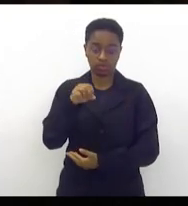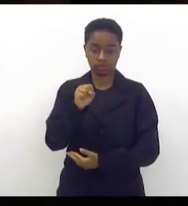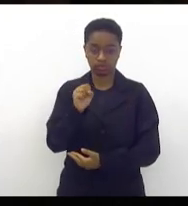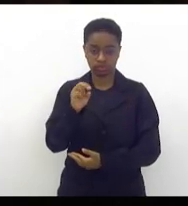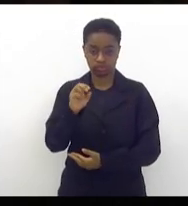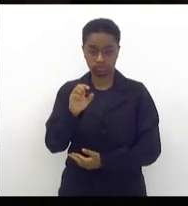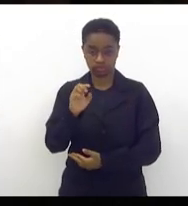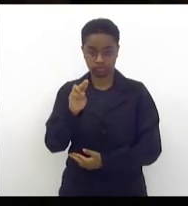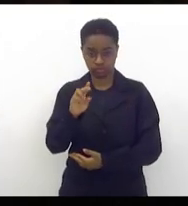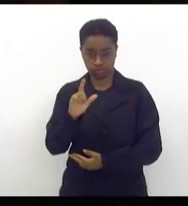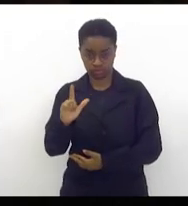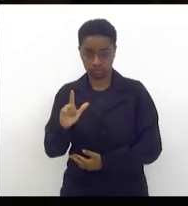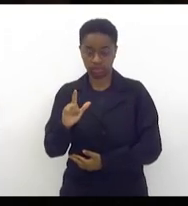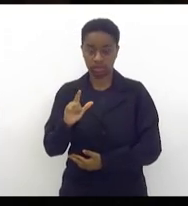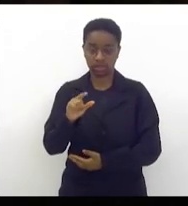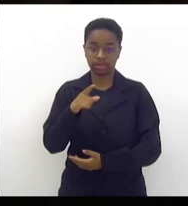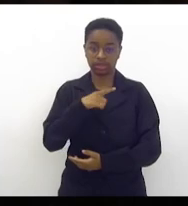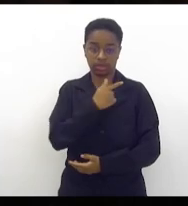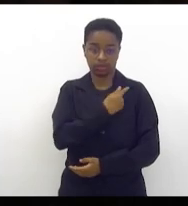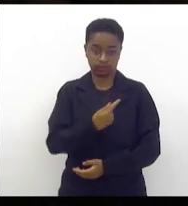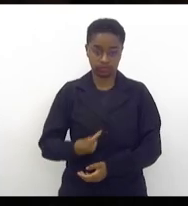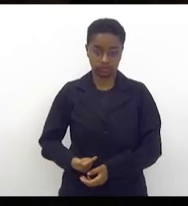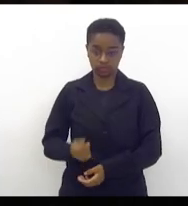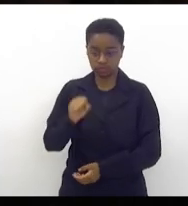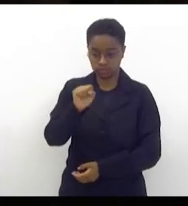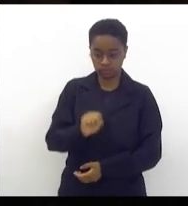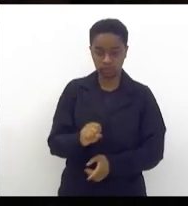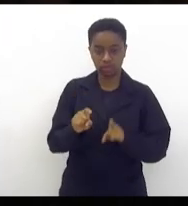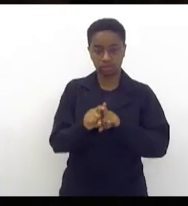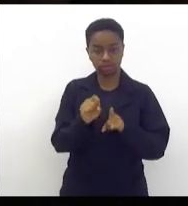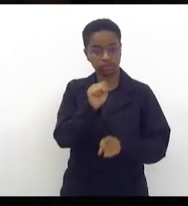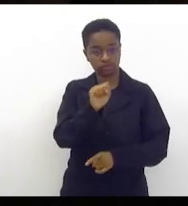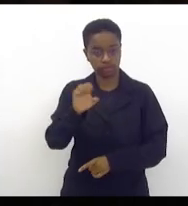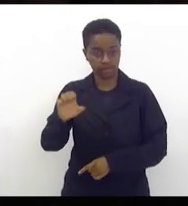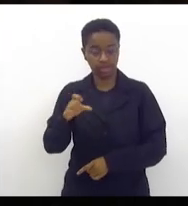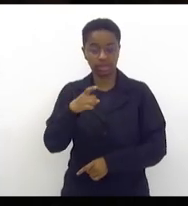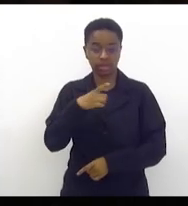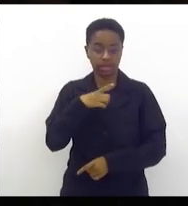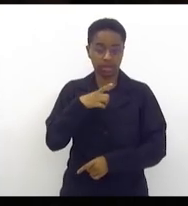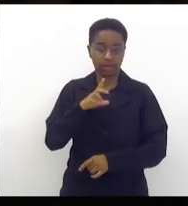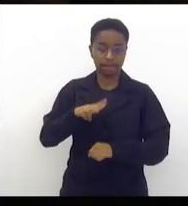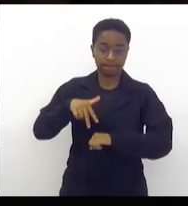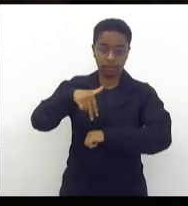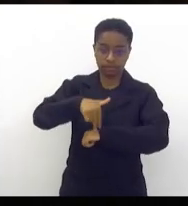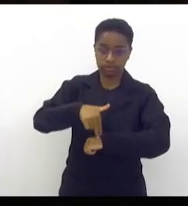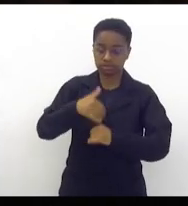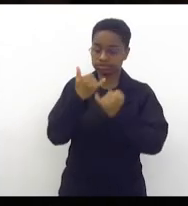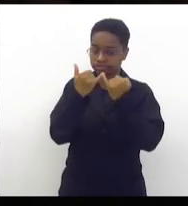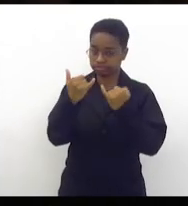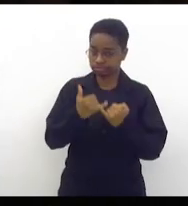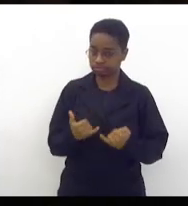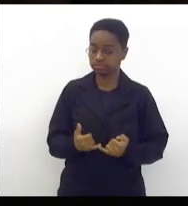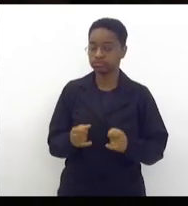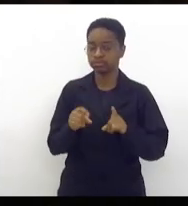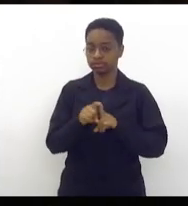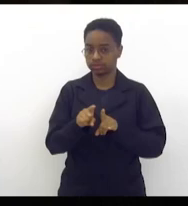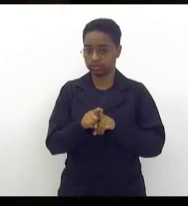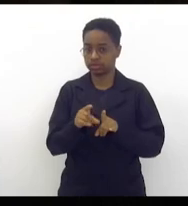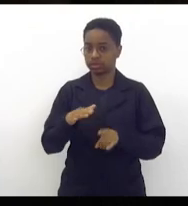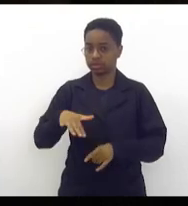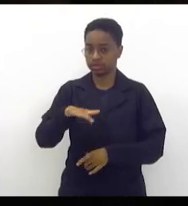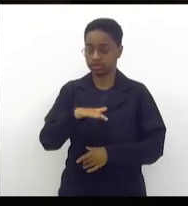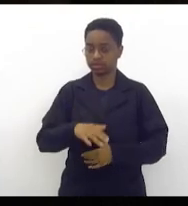governadores do Sul-Sudeste tiveram posições bastante similares nesse